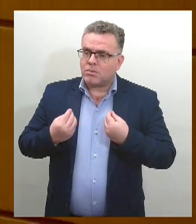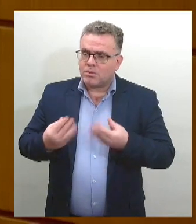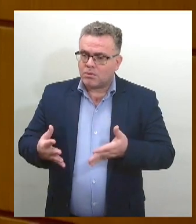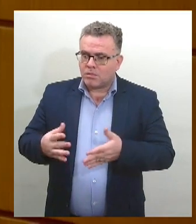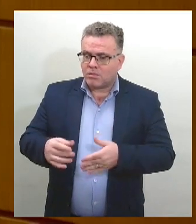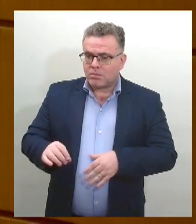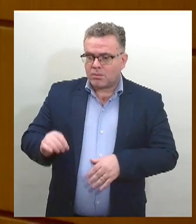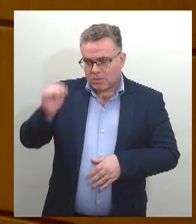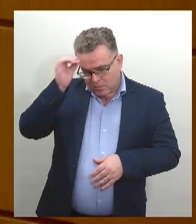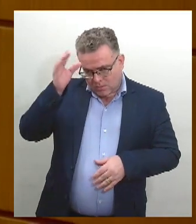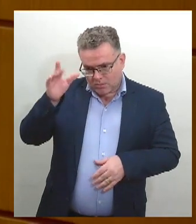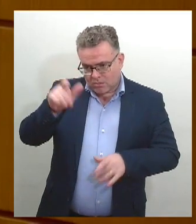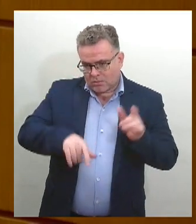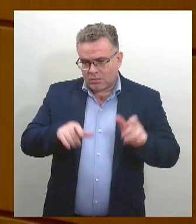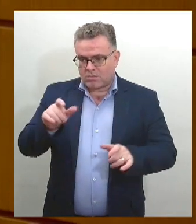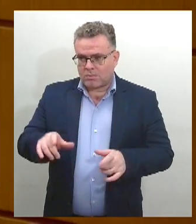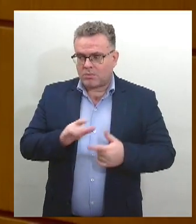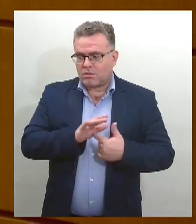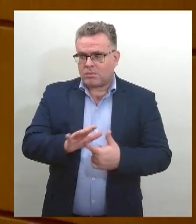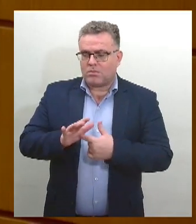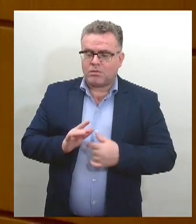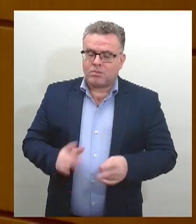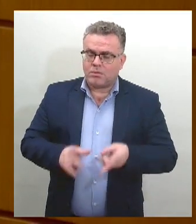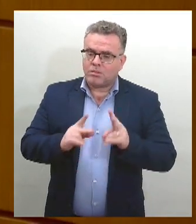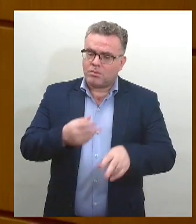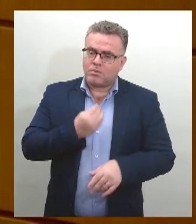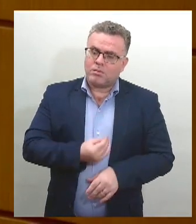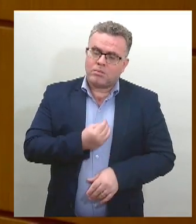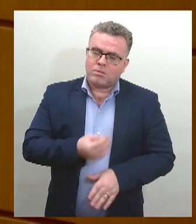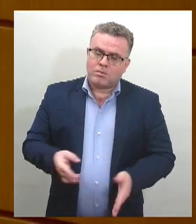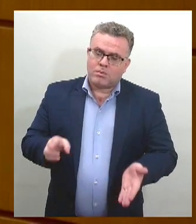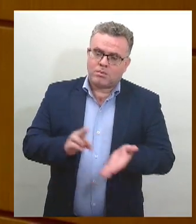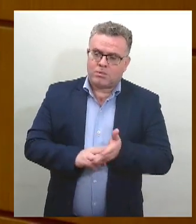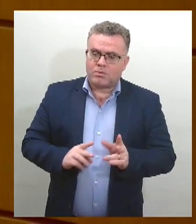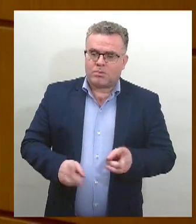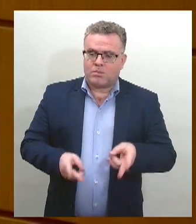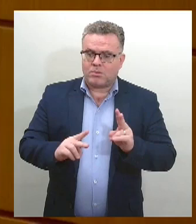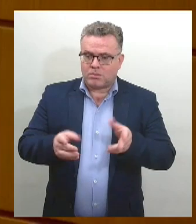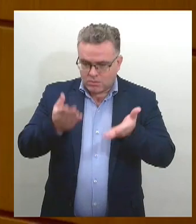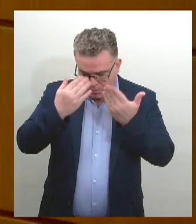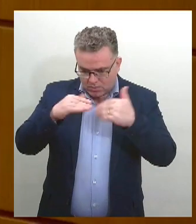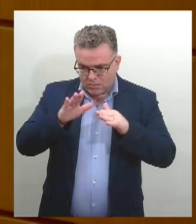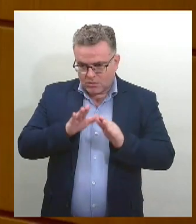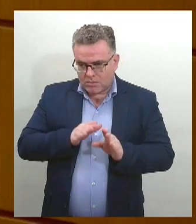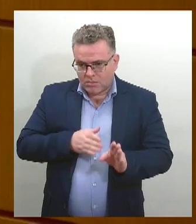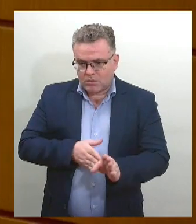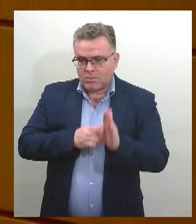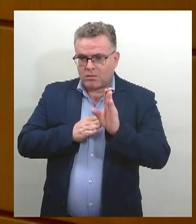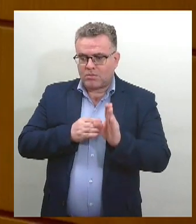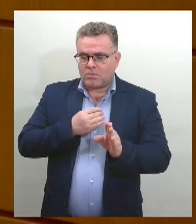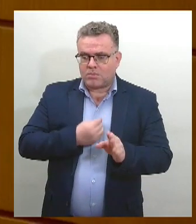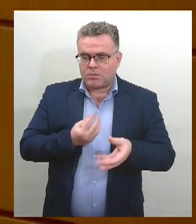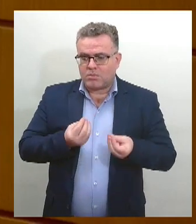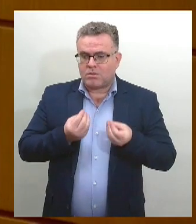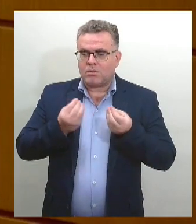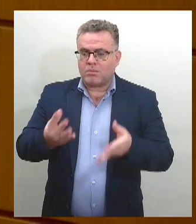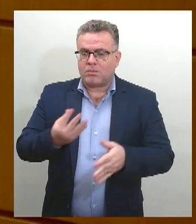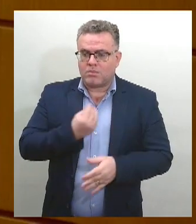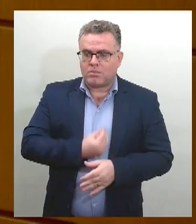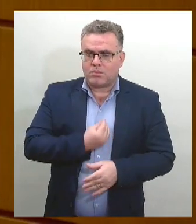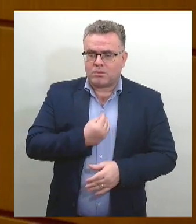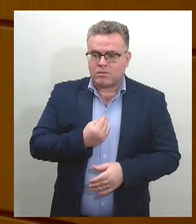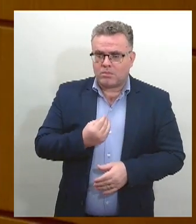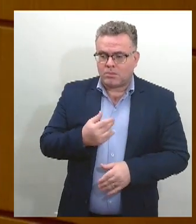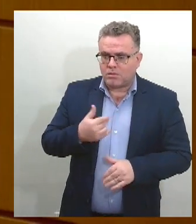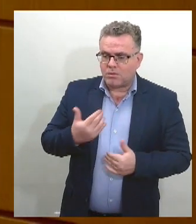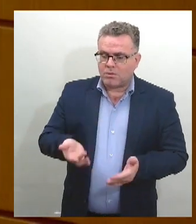palavra que é dádiva de Exu, Senhor dos Caminhos, Senhor que nos dá a dádiva da palavra, que a nossa